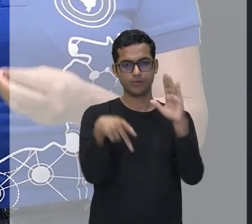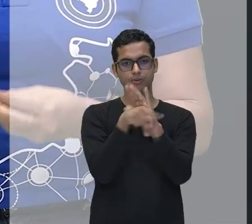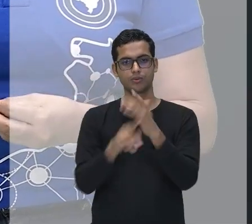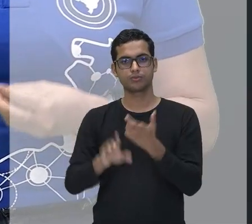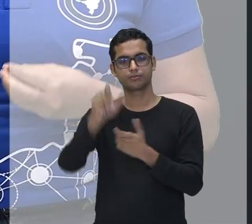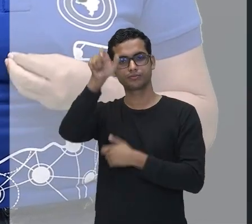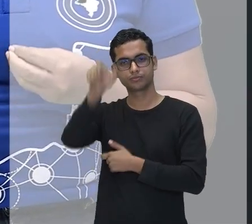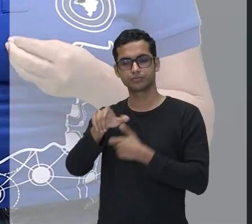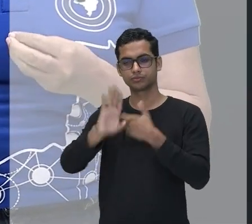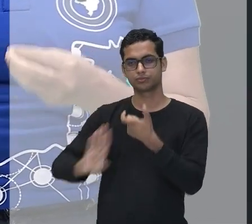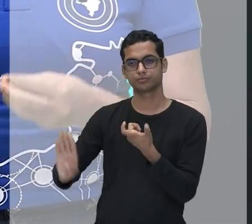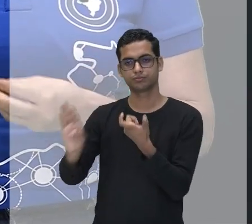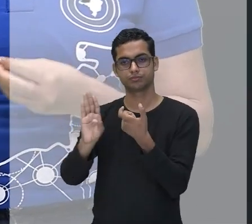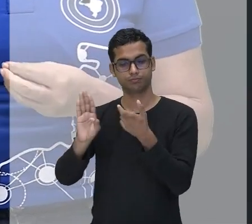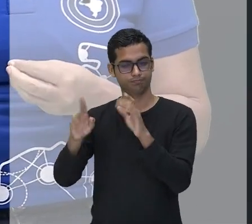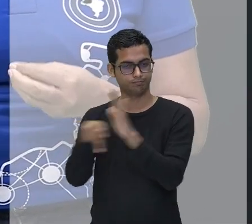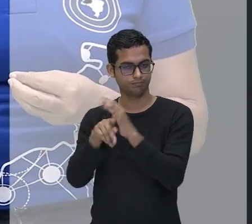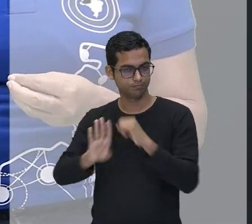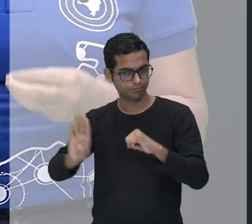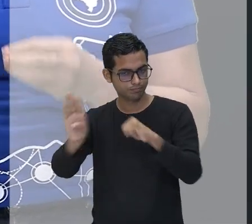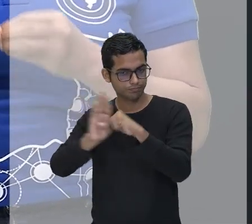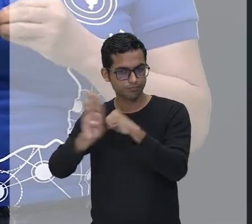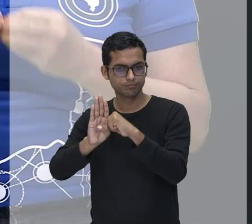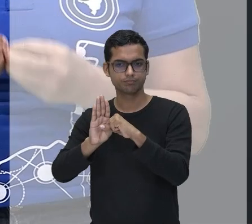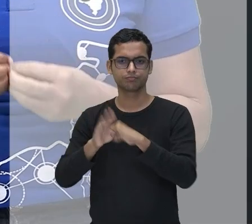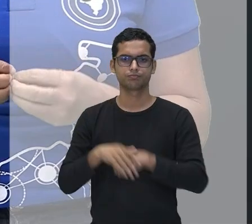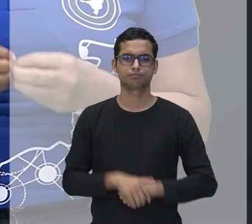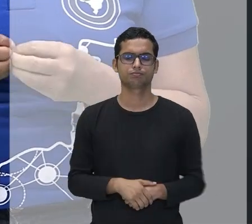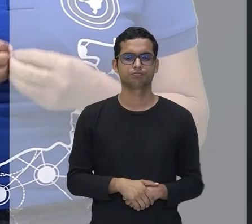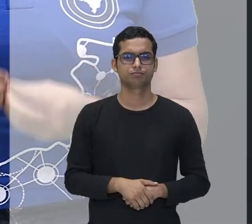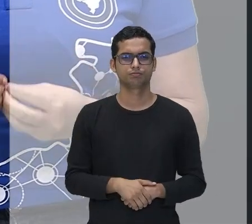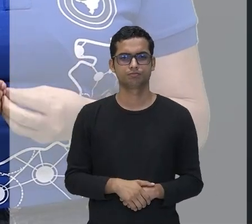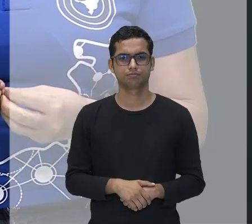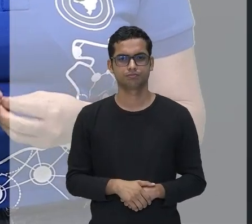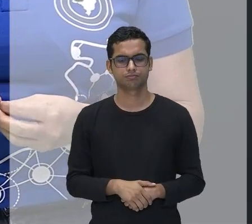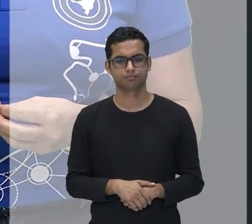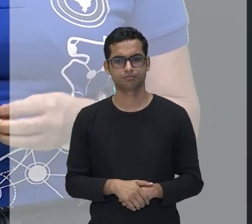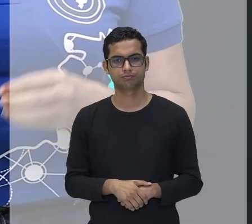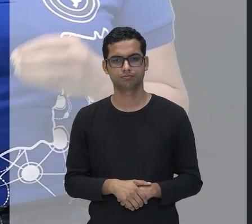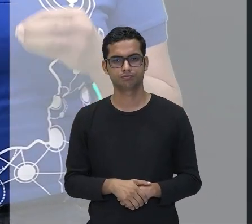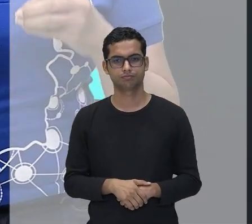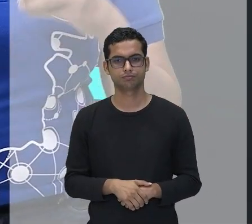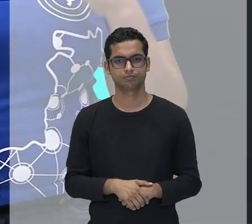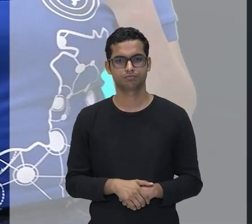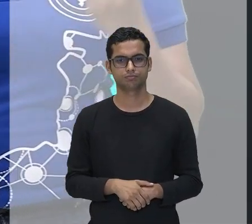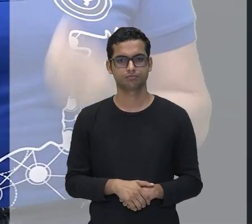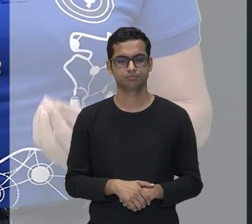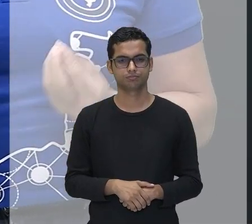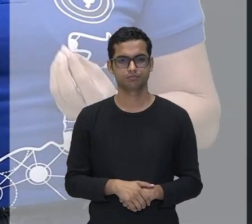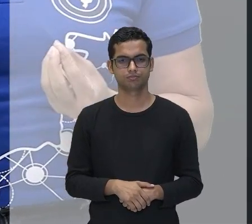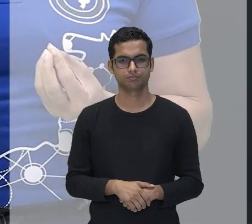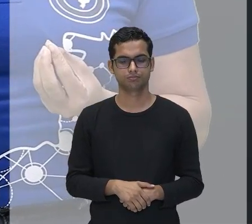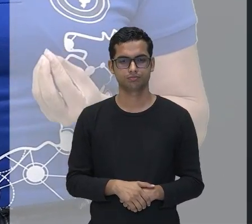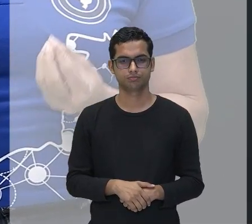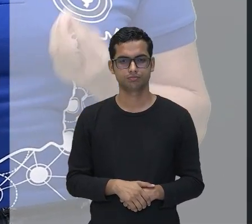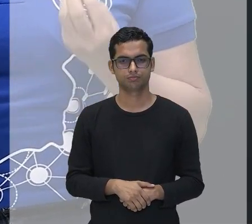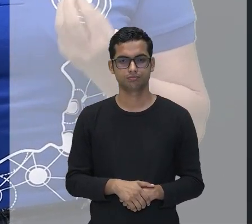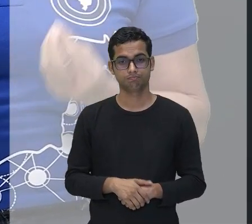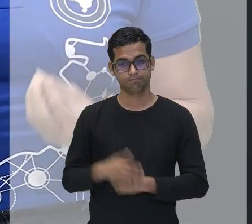está dando uma qualidade, caracterizando o substantivo mulher. Está no singular